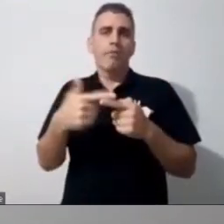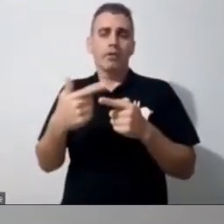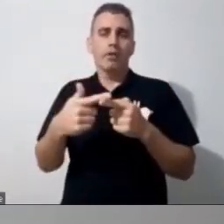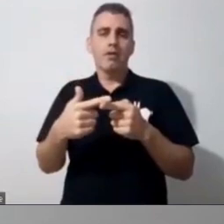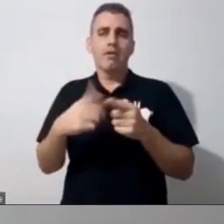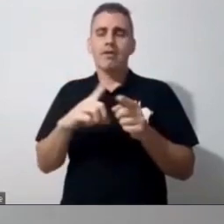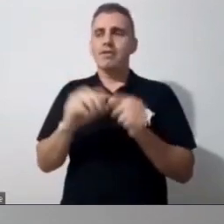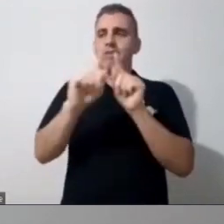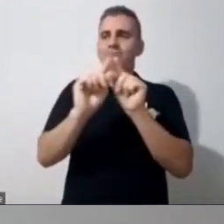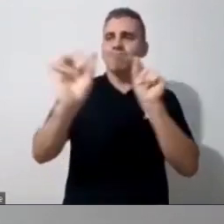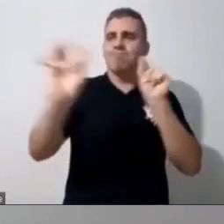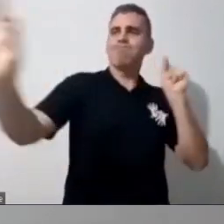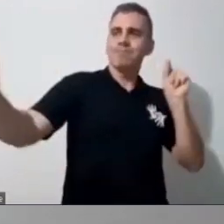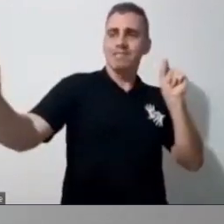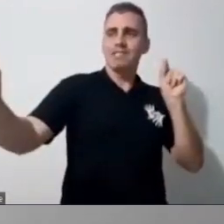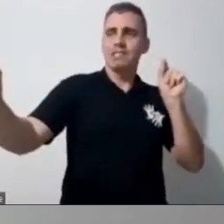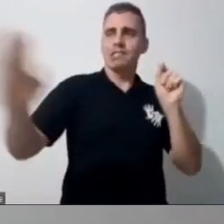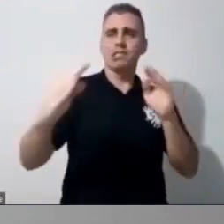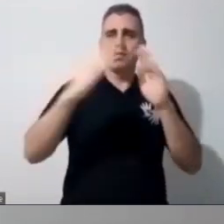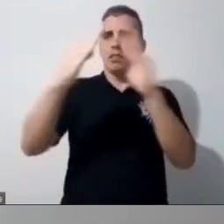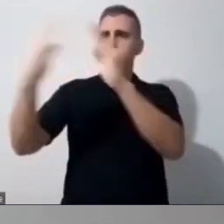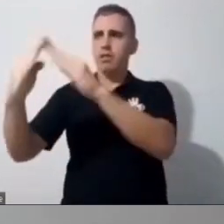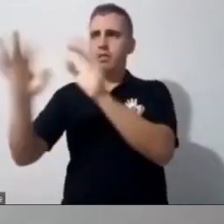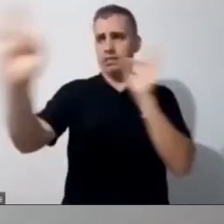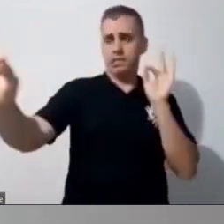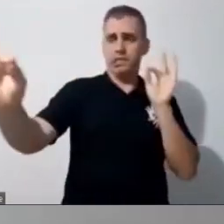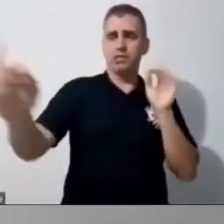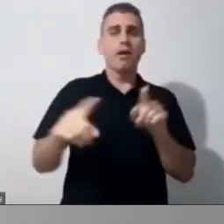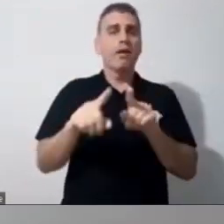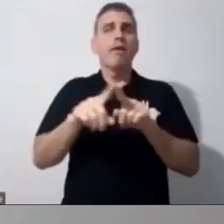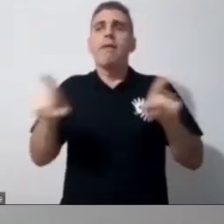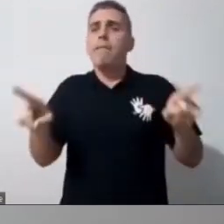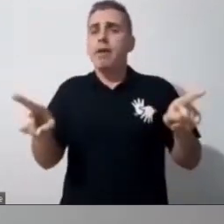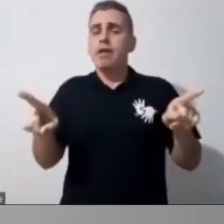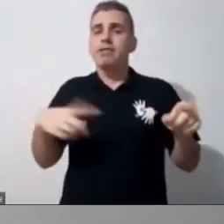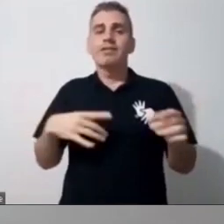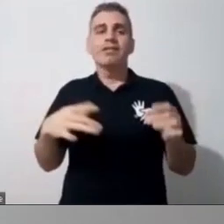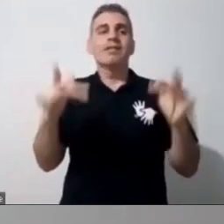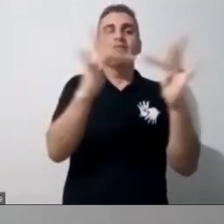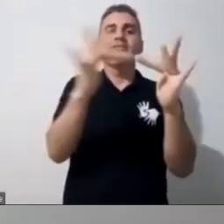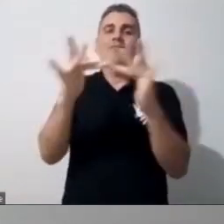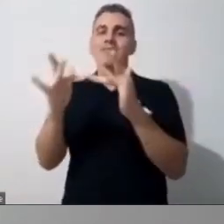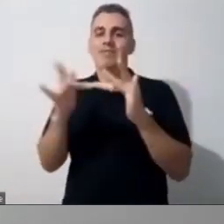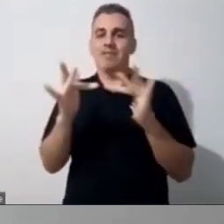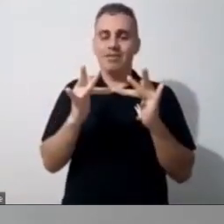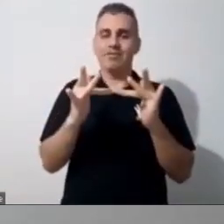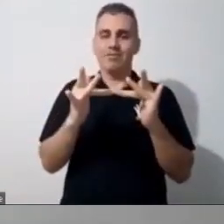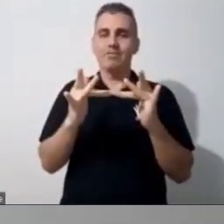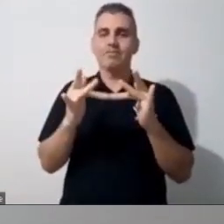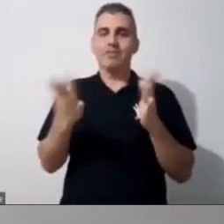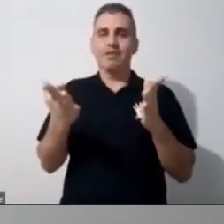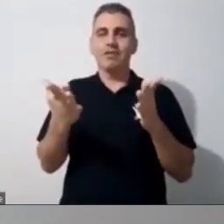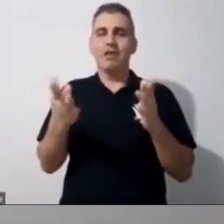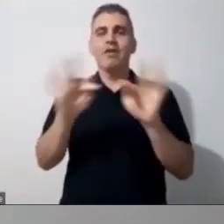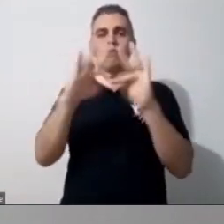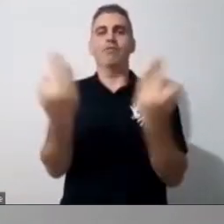costumo dizer que ele não é tão distante assim, porque tu acaba tendo um contato maior pela situação